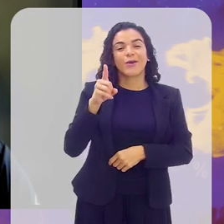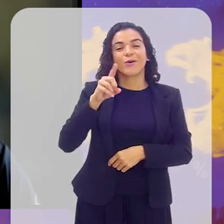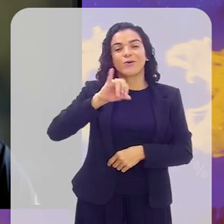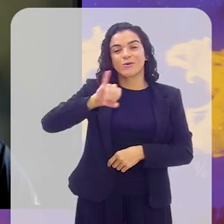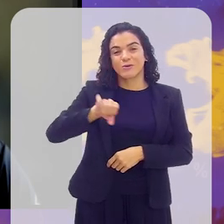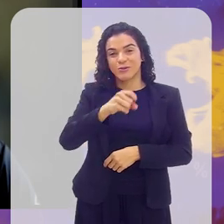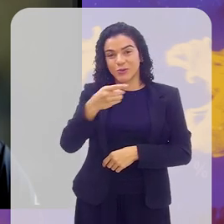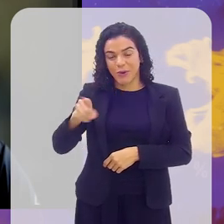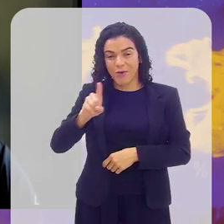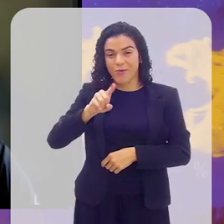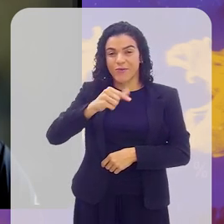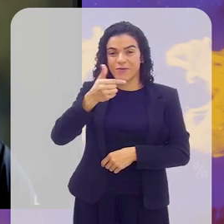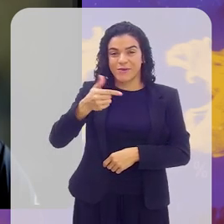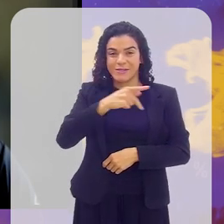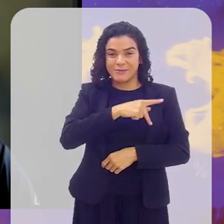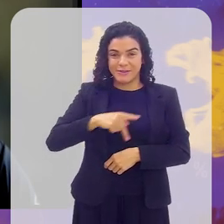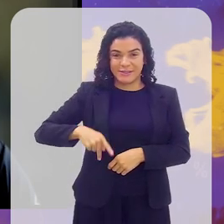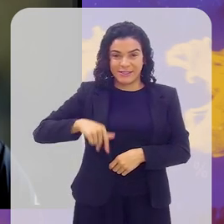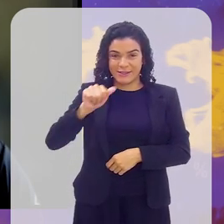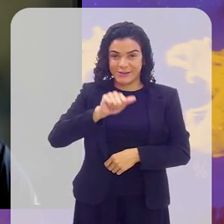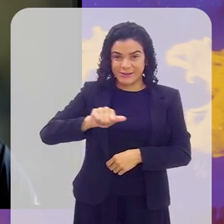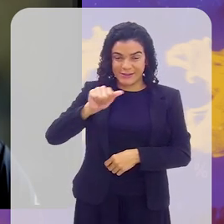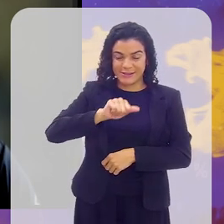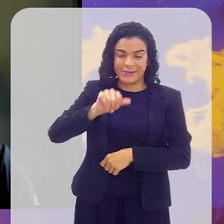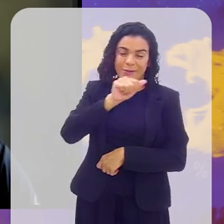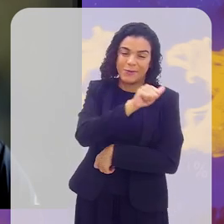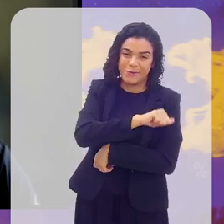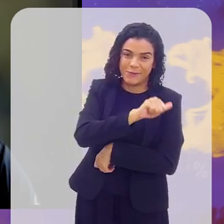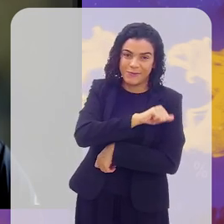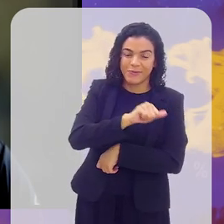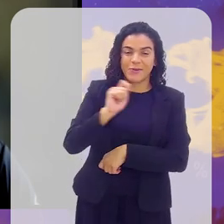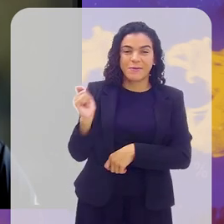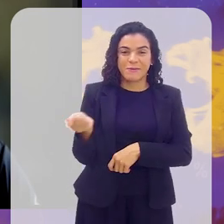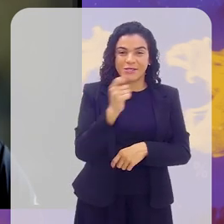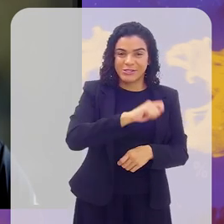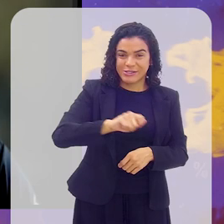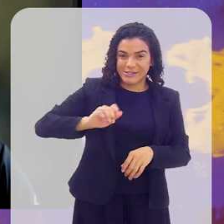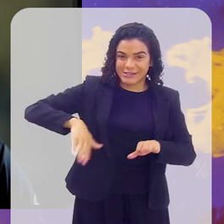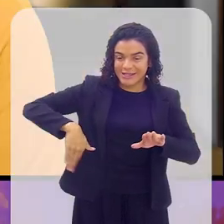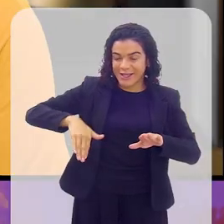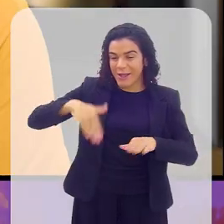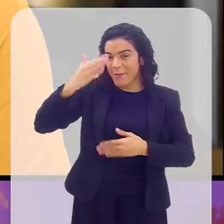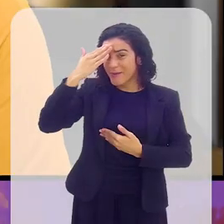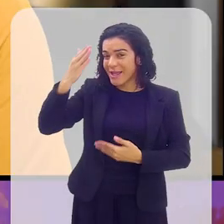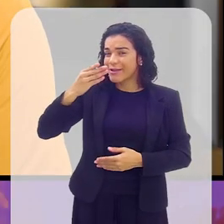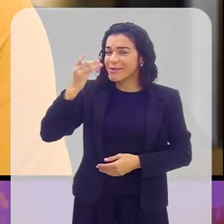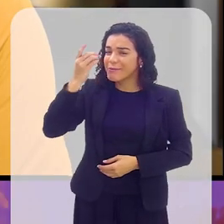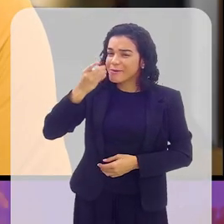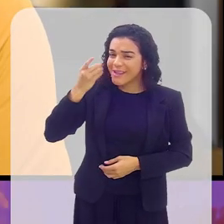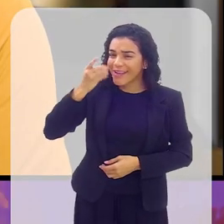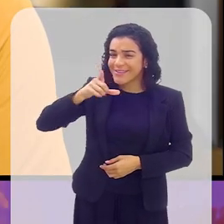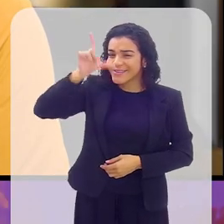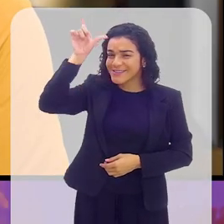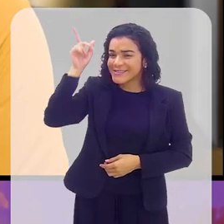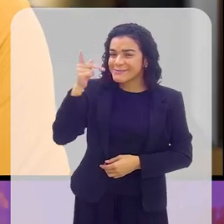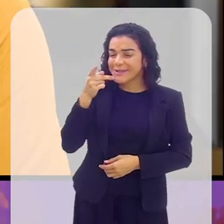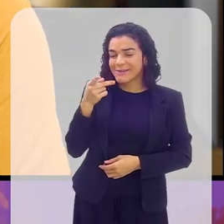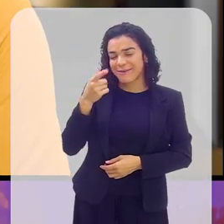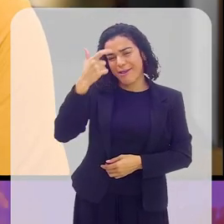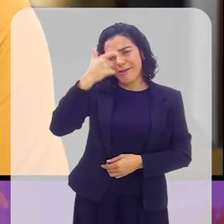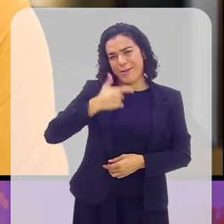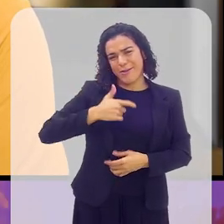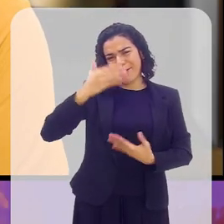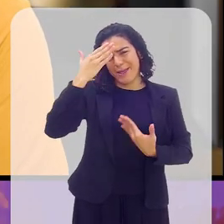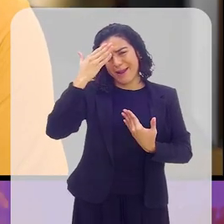-presidente e diretor de marketing da Associação de Bit-Tênis do Estado do Rio de Janeiro. Deputado Luiz Paulo, mais uma vez, obrigado pela sua